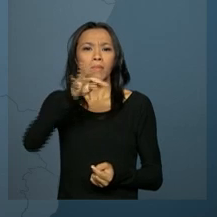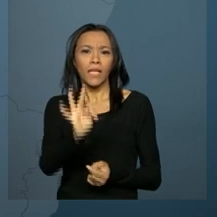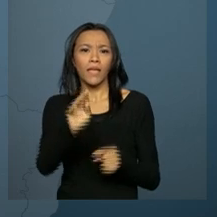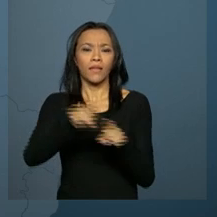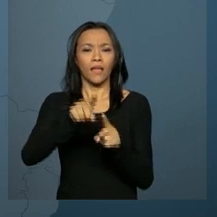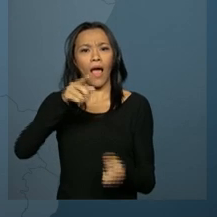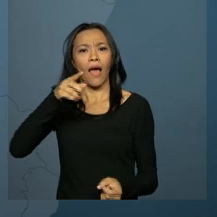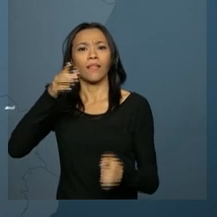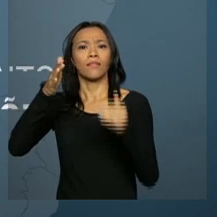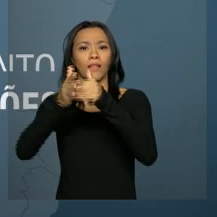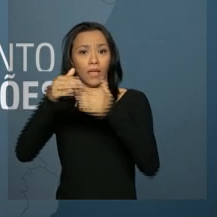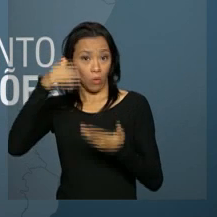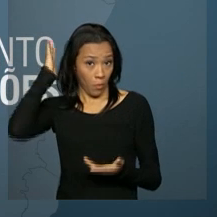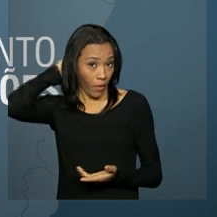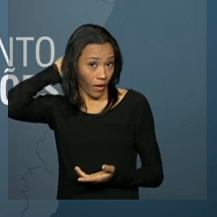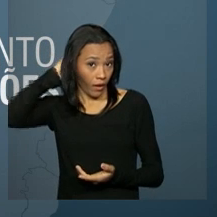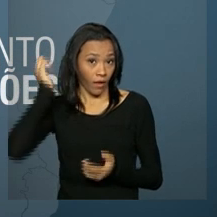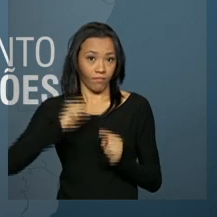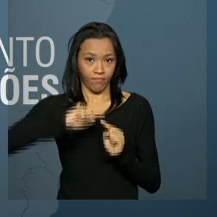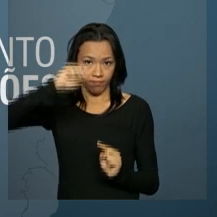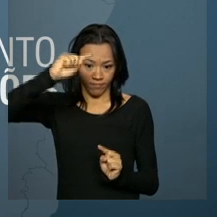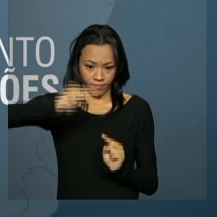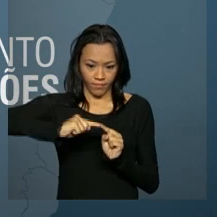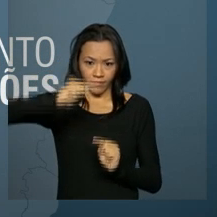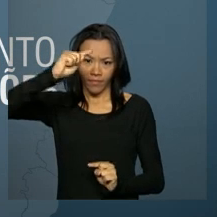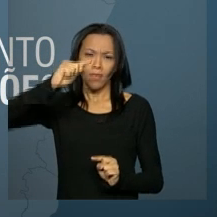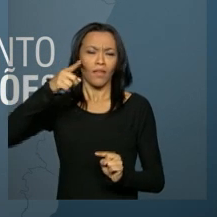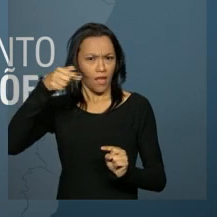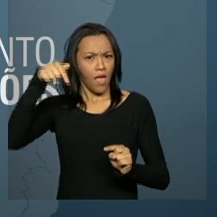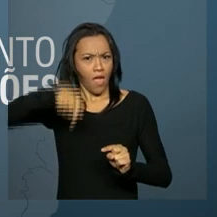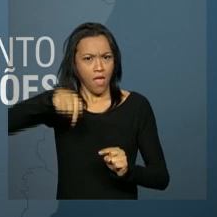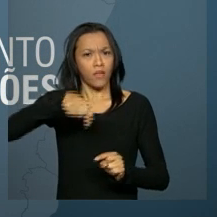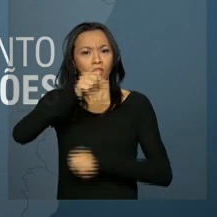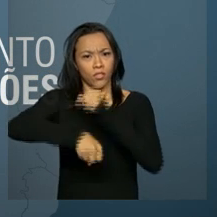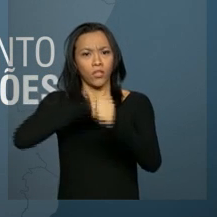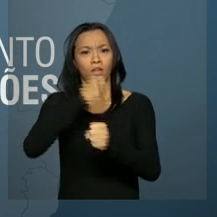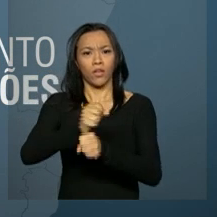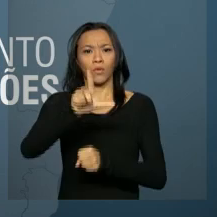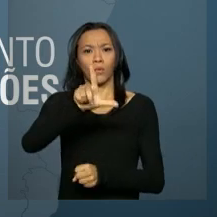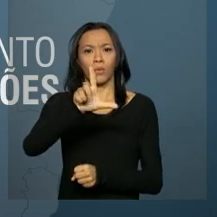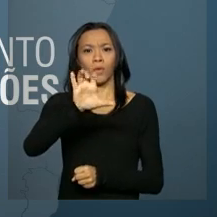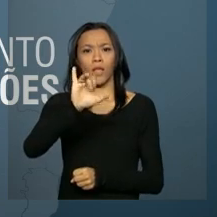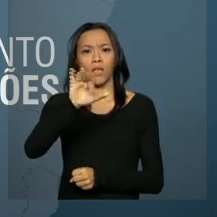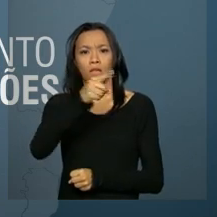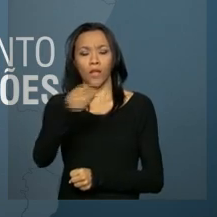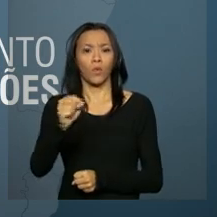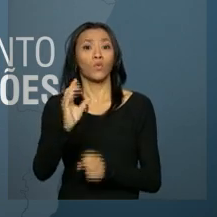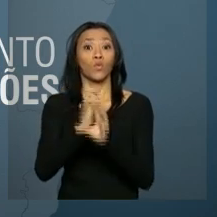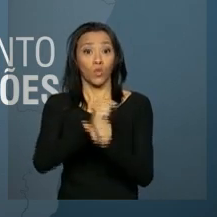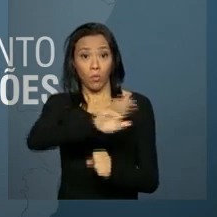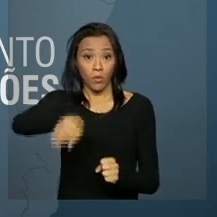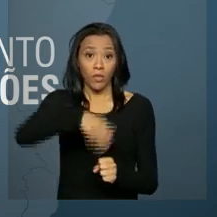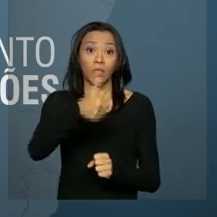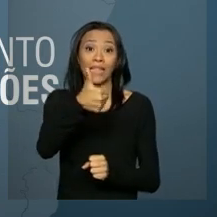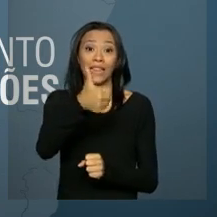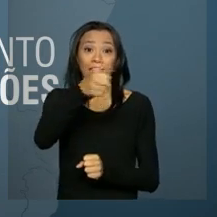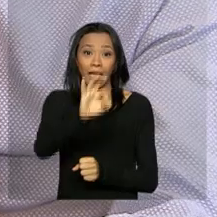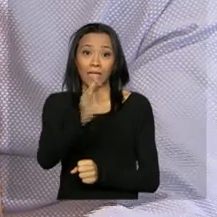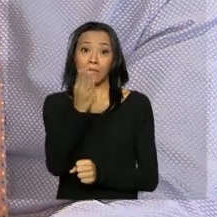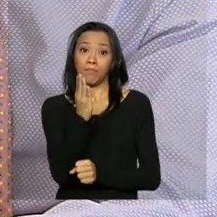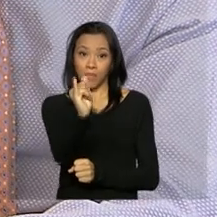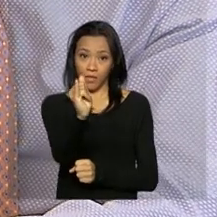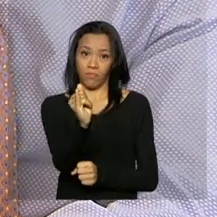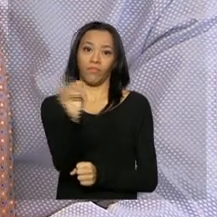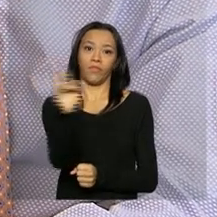Miritituba, no Pará. O leilão deve acontecer este ano e a previsão é de investimentos de cerca de 10 bilhões de reais.